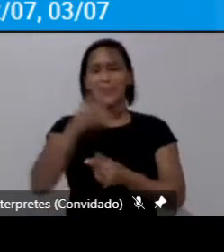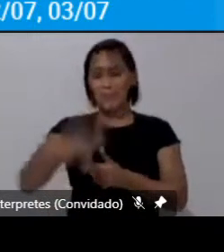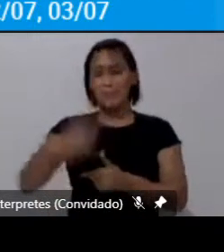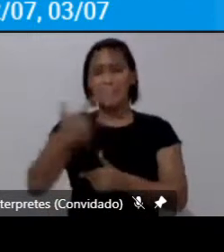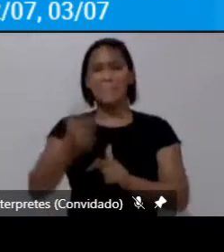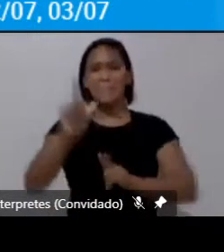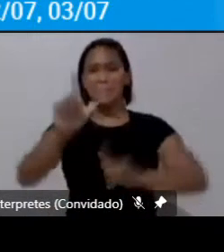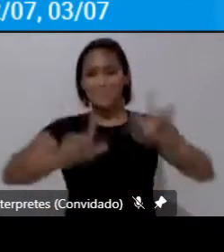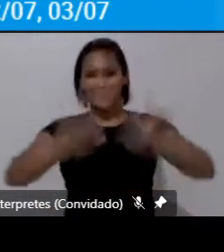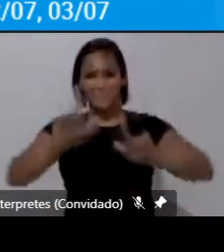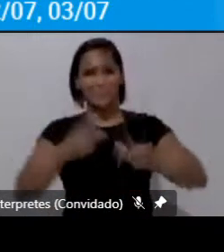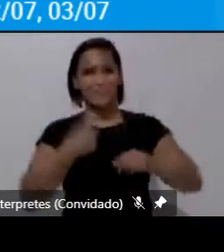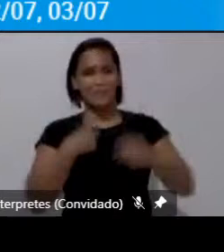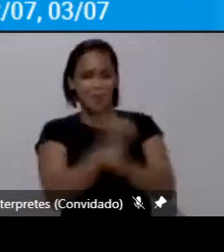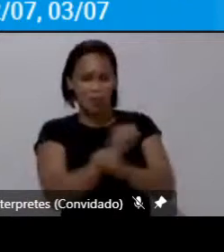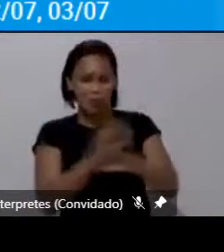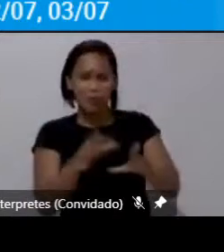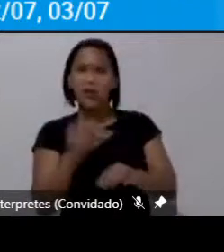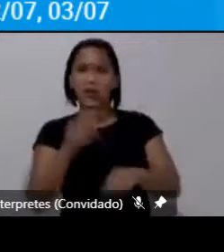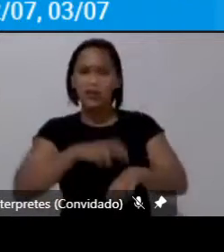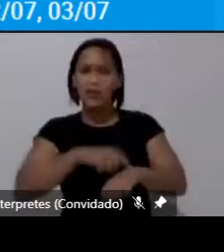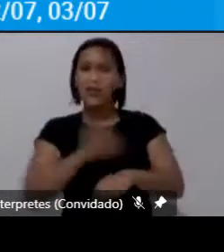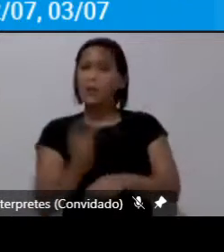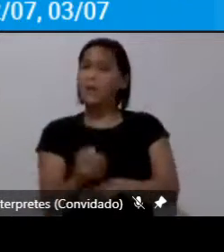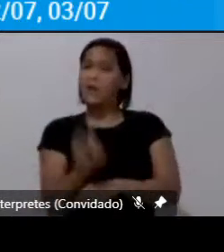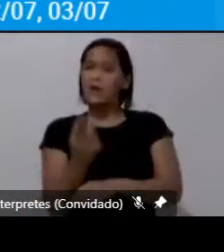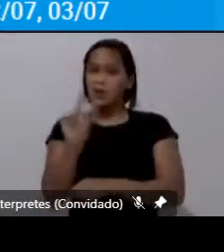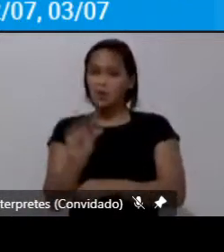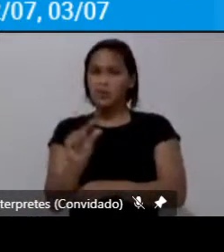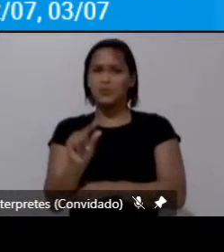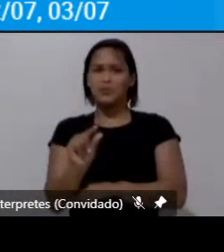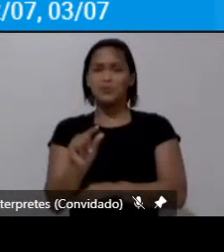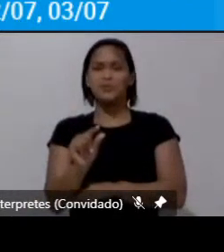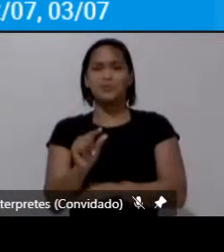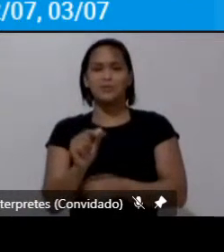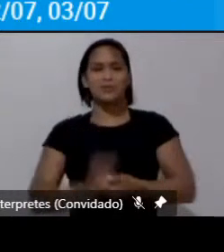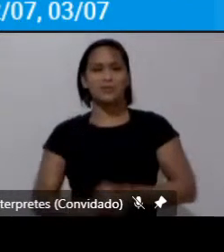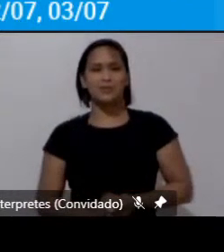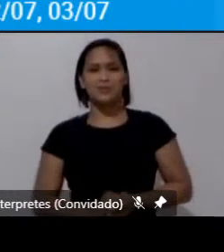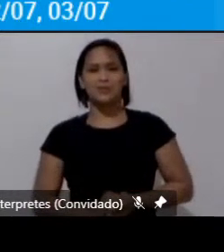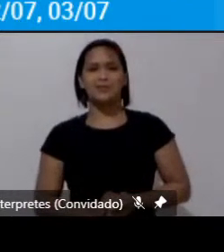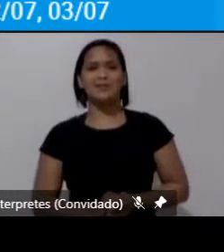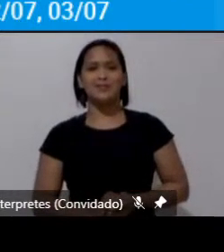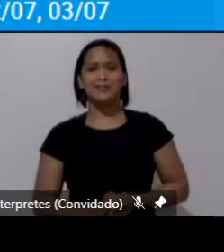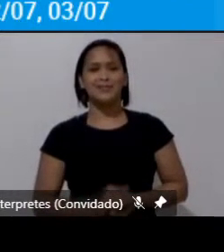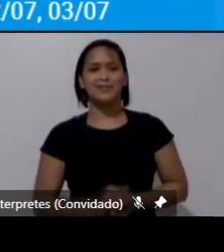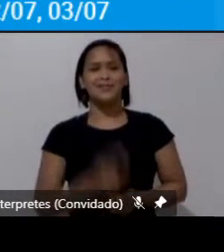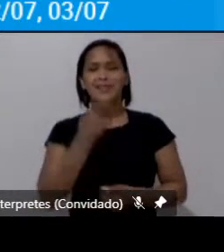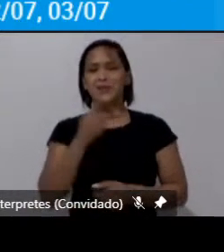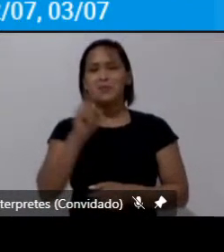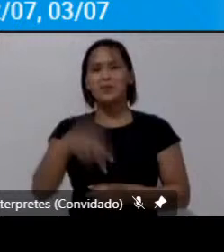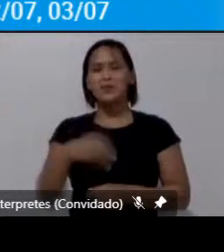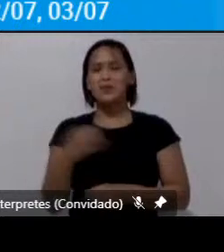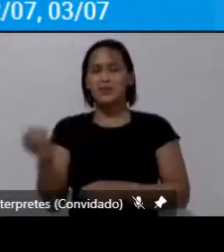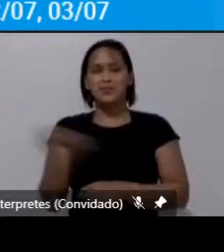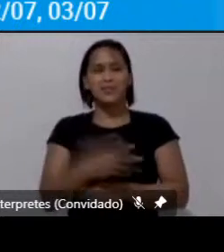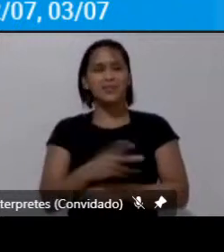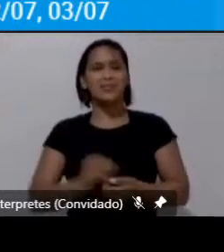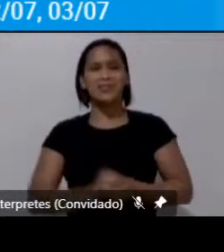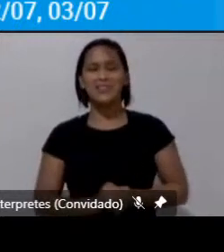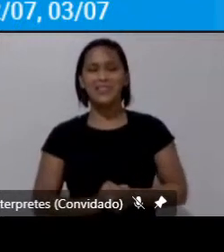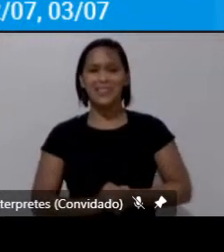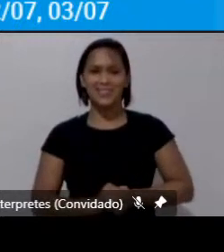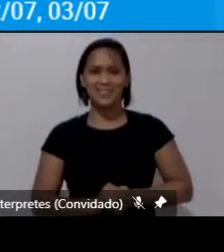estou estourando o tempo Bruno mas é só um pouquinho esse aqui só para atualizar a nossa condição